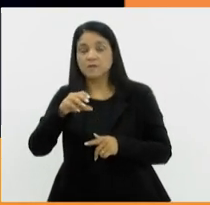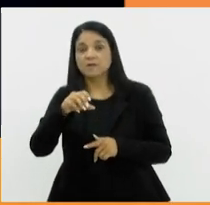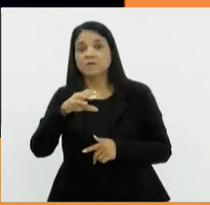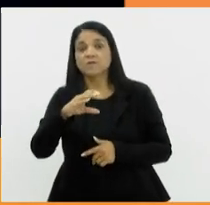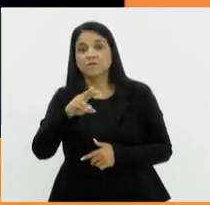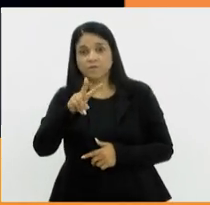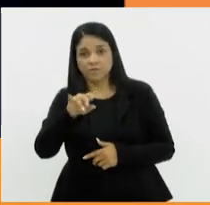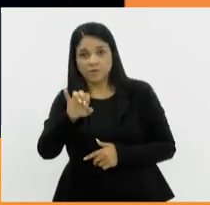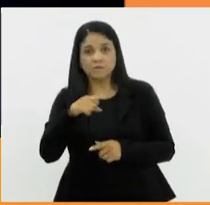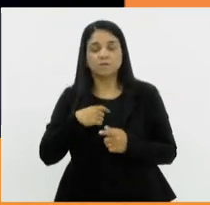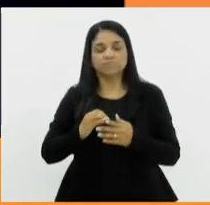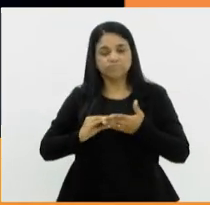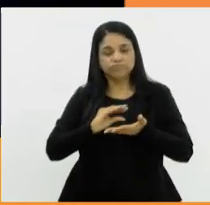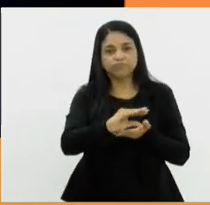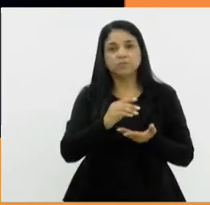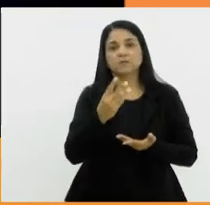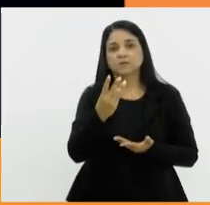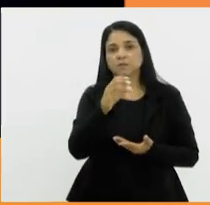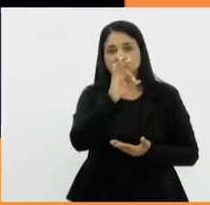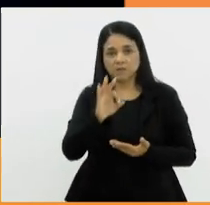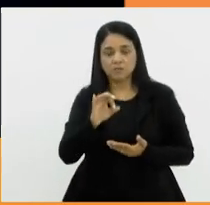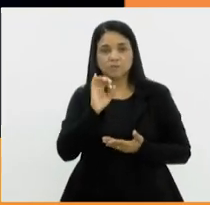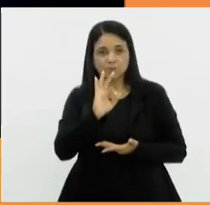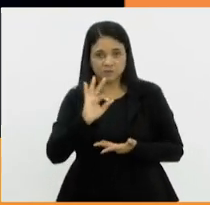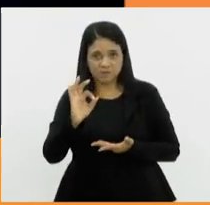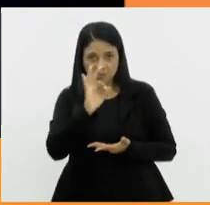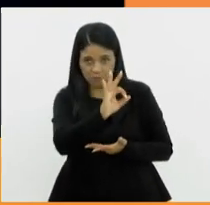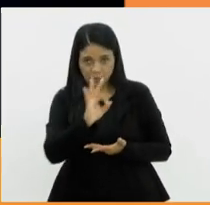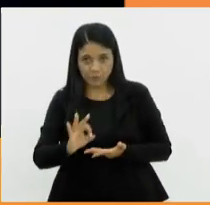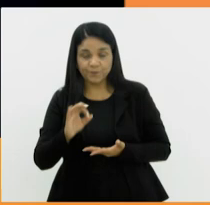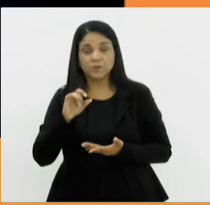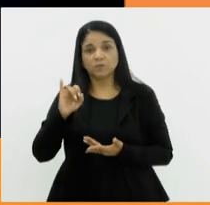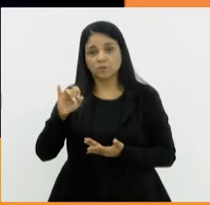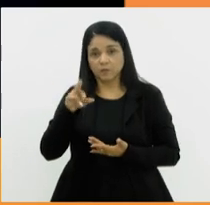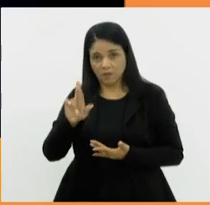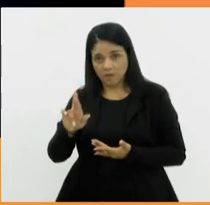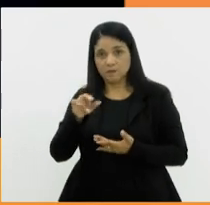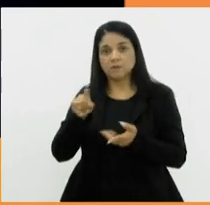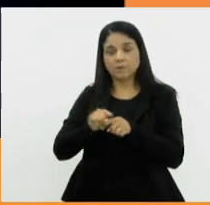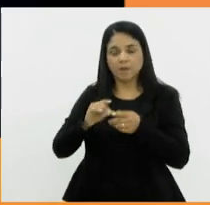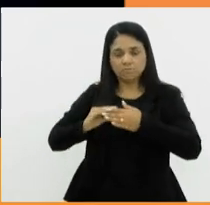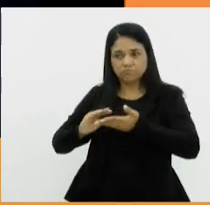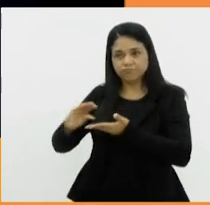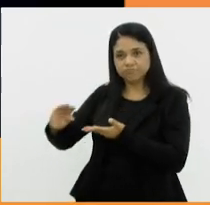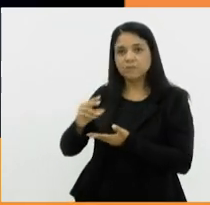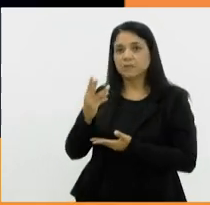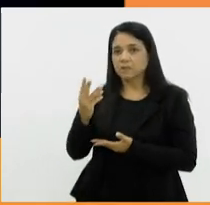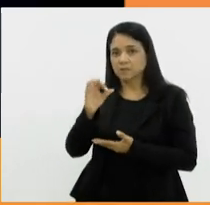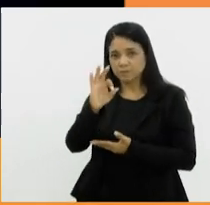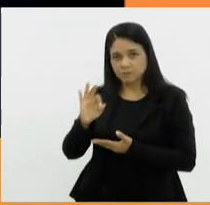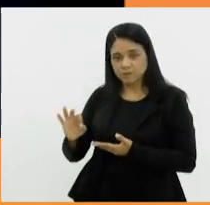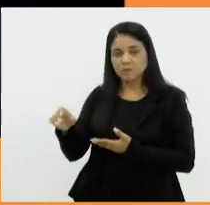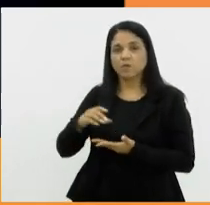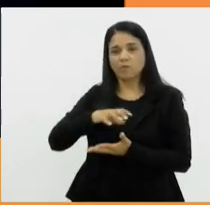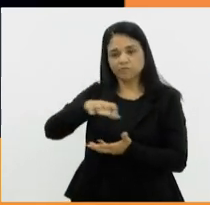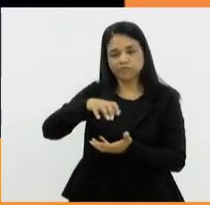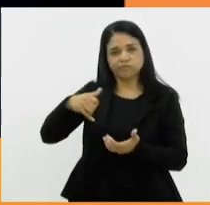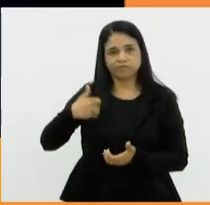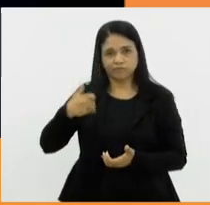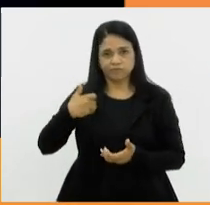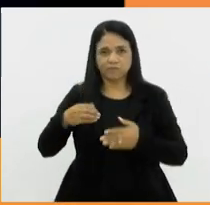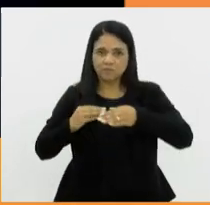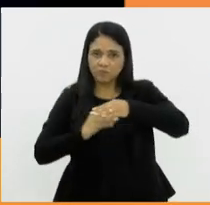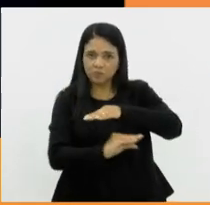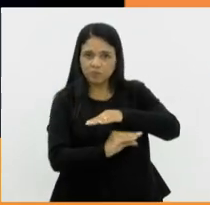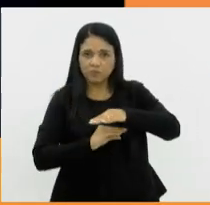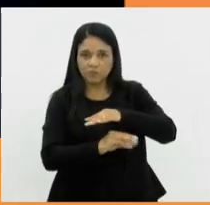para os fundos de proteção a crianças e adolescentes, e mais 3% aos fundos de proteção aos idosos. Os valores são descontados